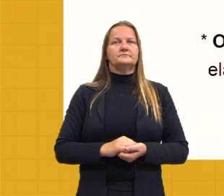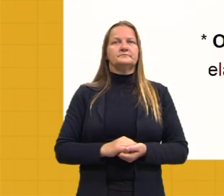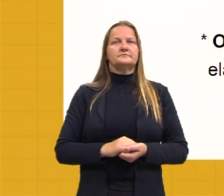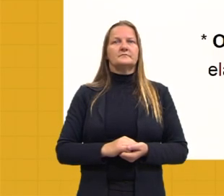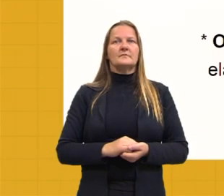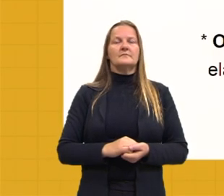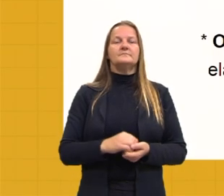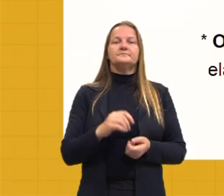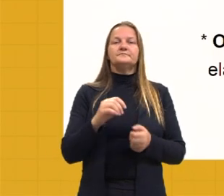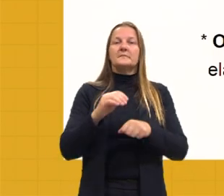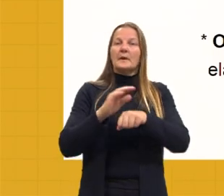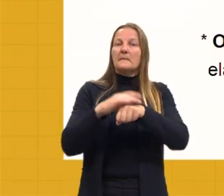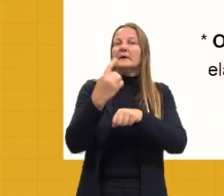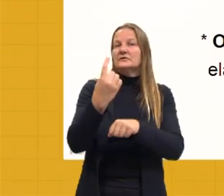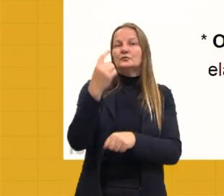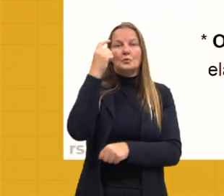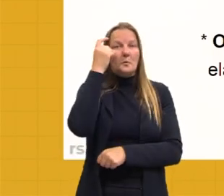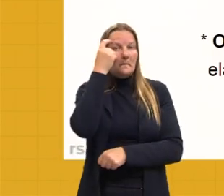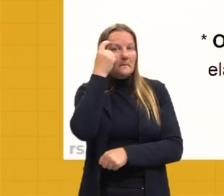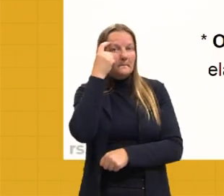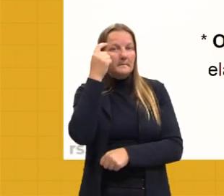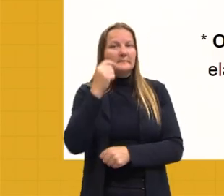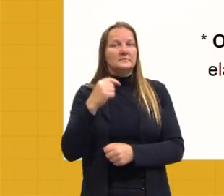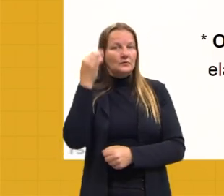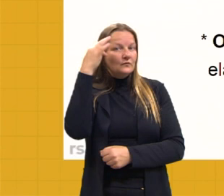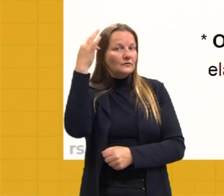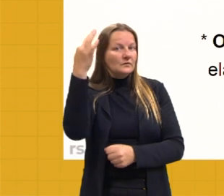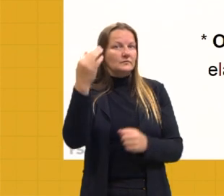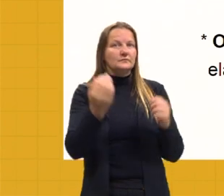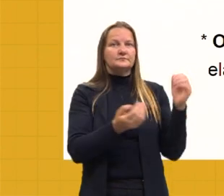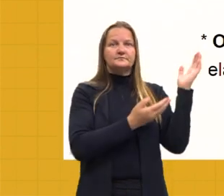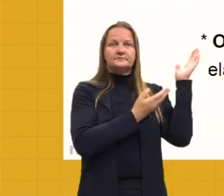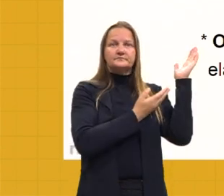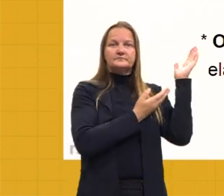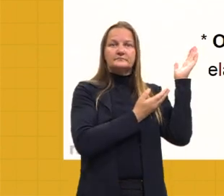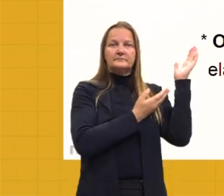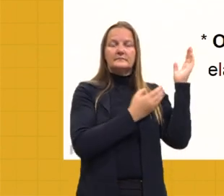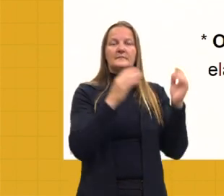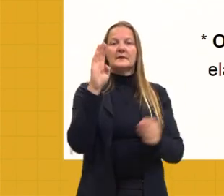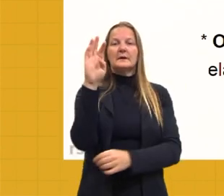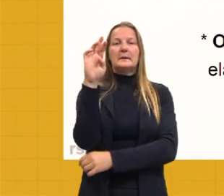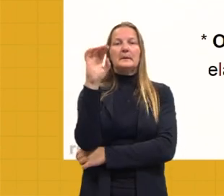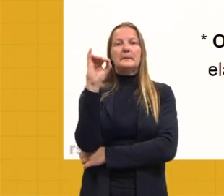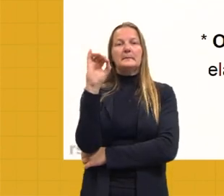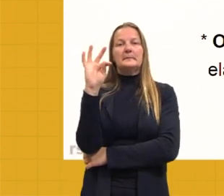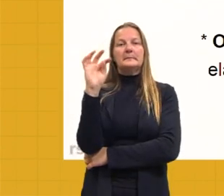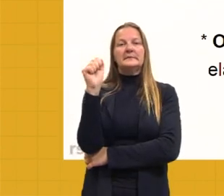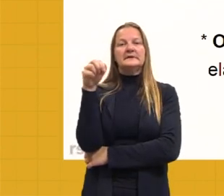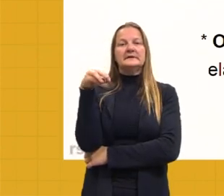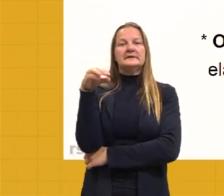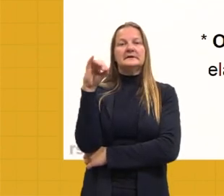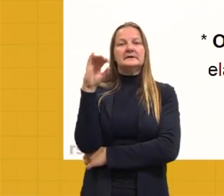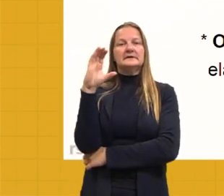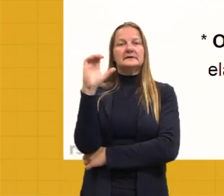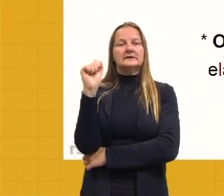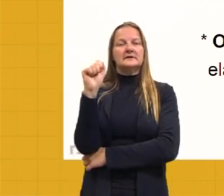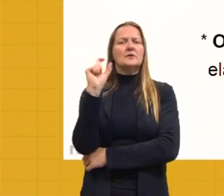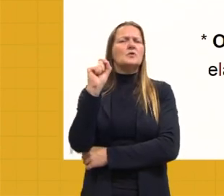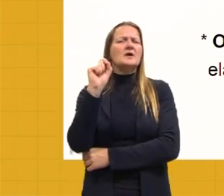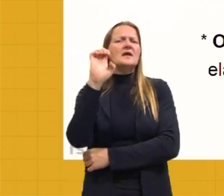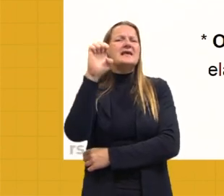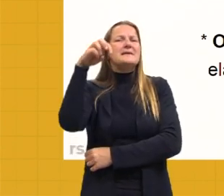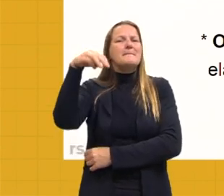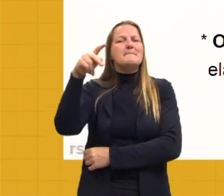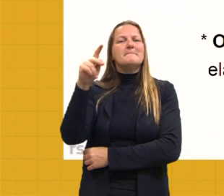empirista, britânico, toda corrente britânica é uma corrente empirista. O que é empirismo? Vocês